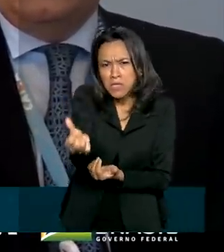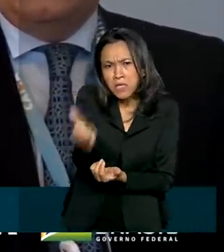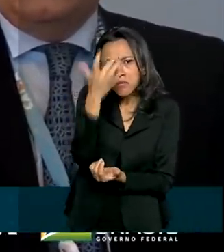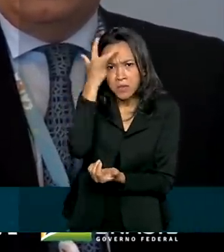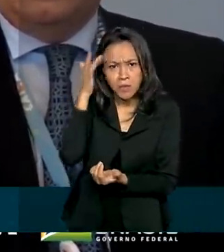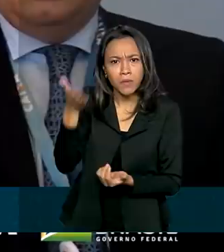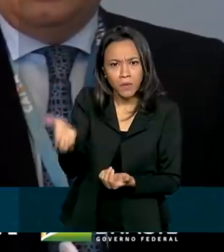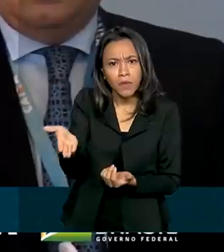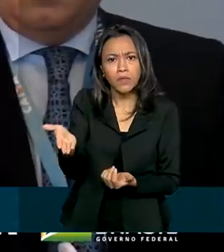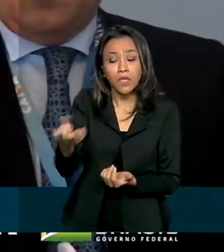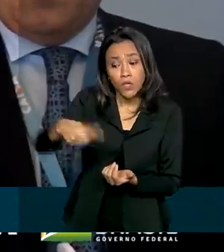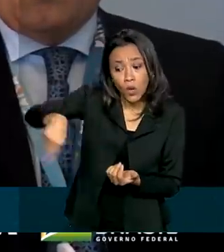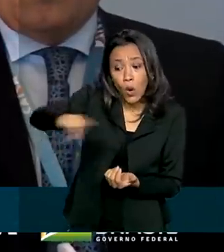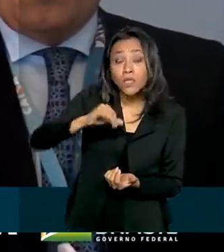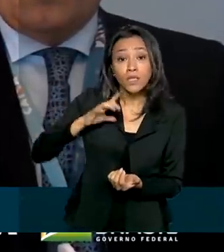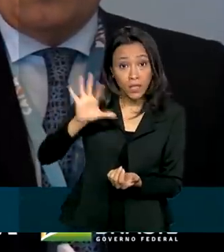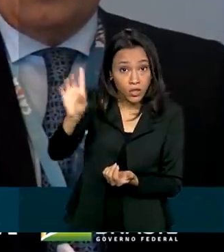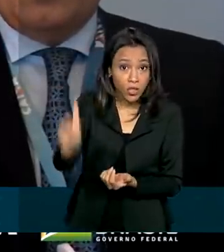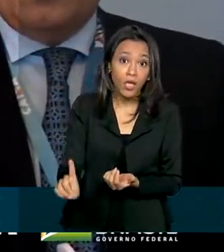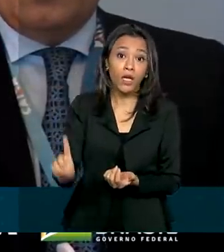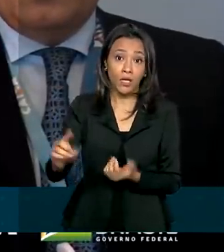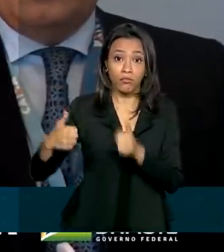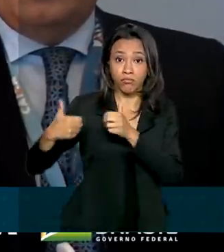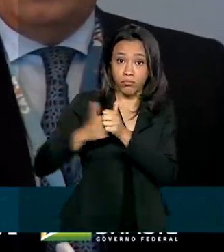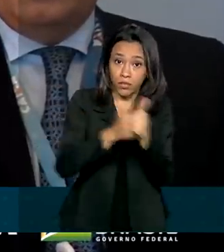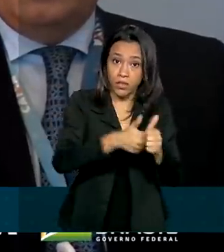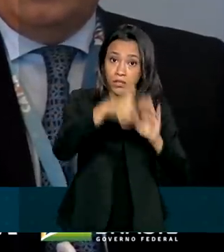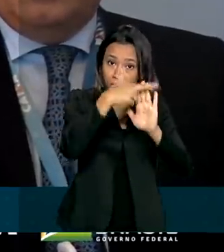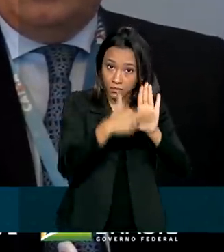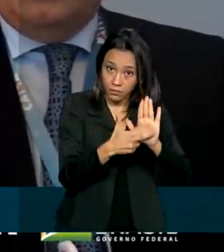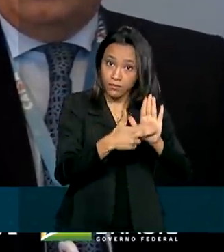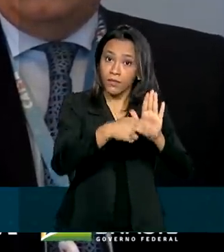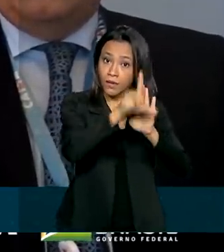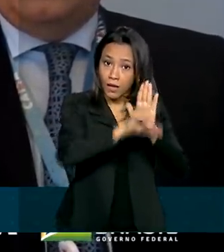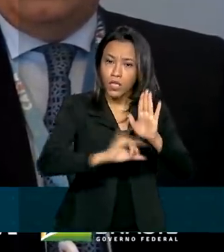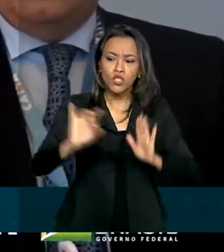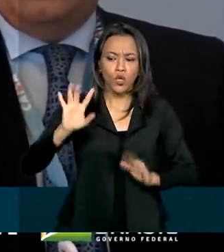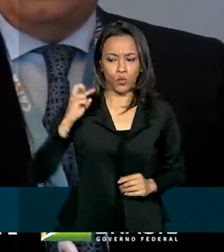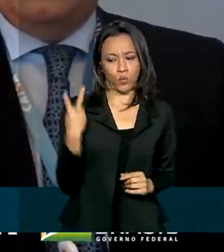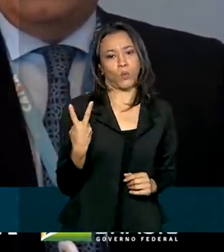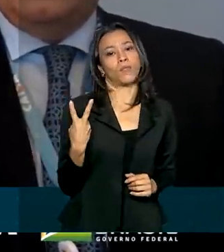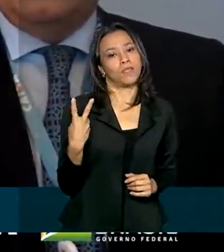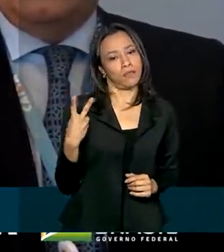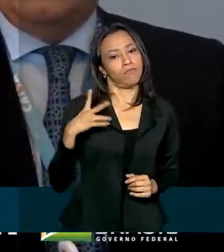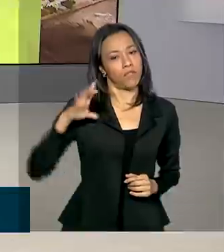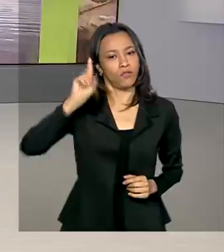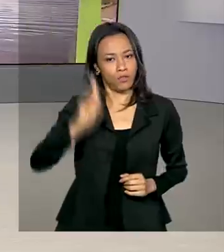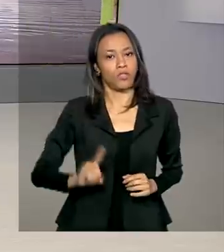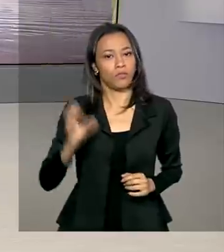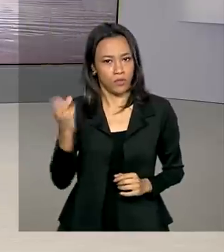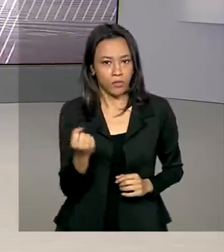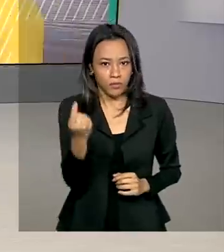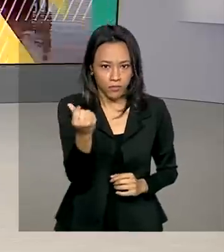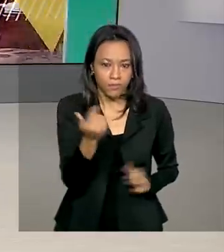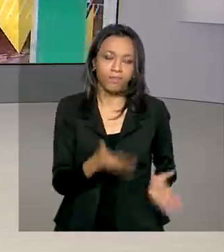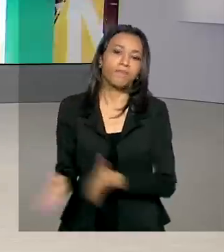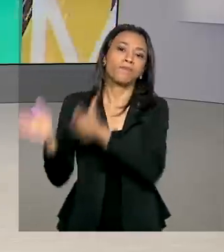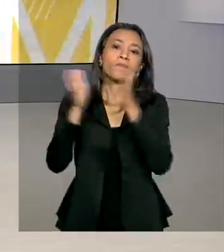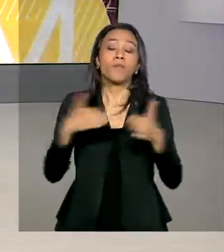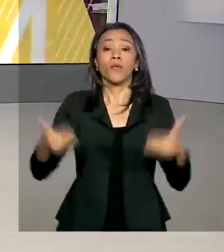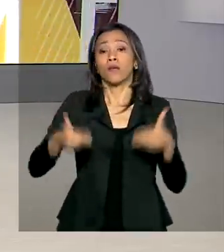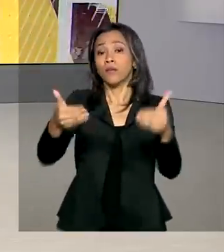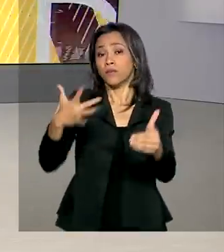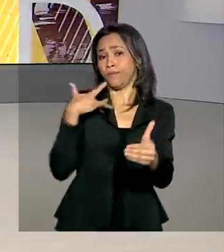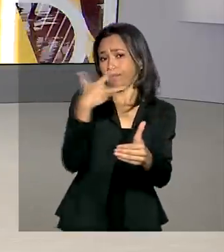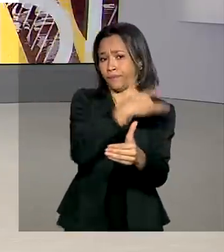mesmo que todas tenham direito, pelas regras da lei, apenas duas terão o direito. O Ministério da